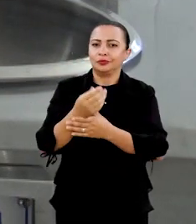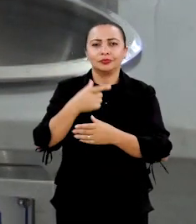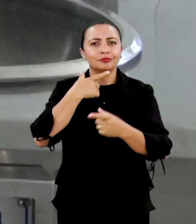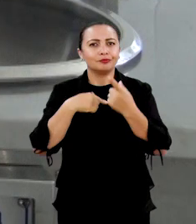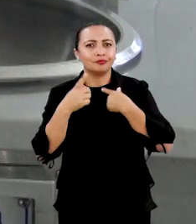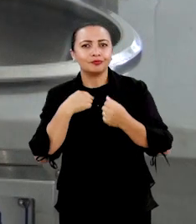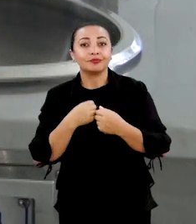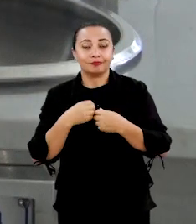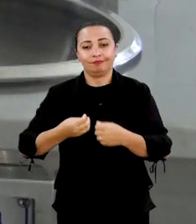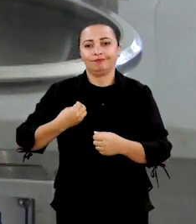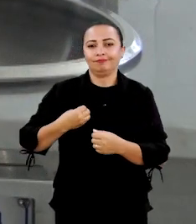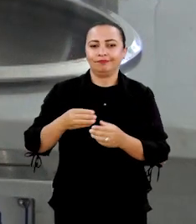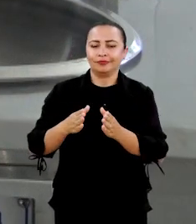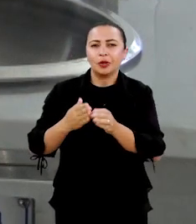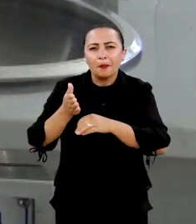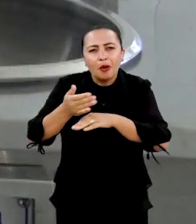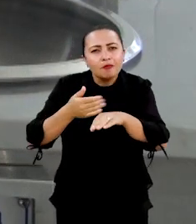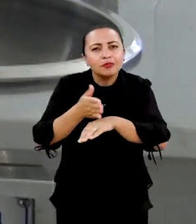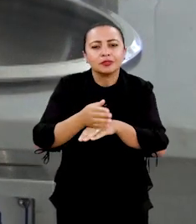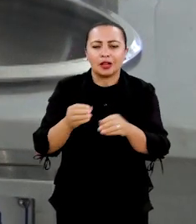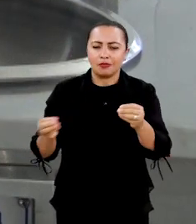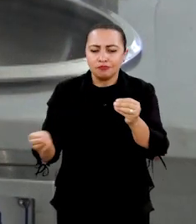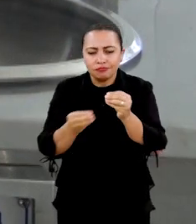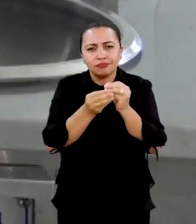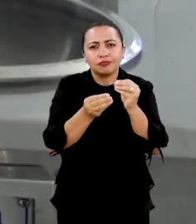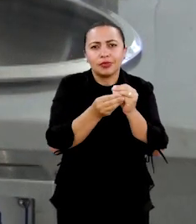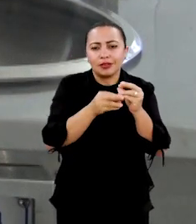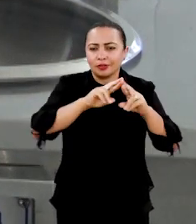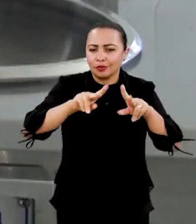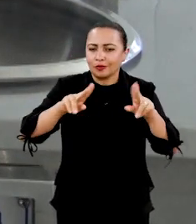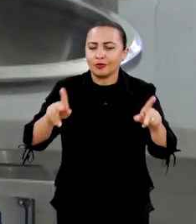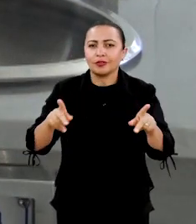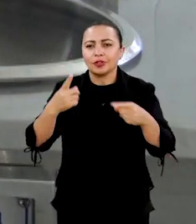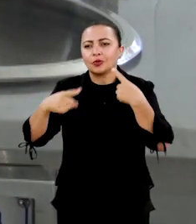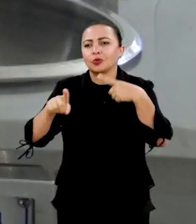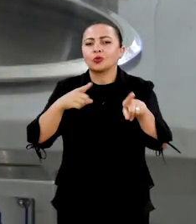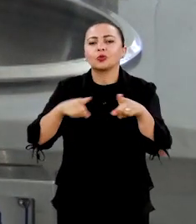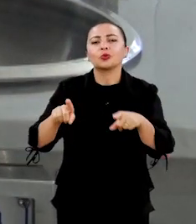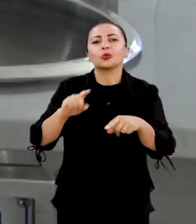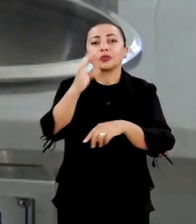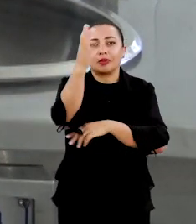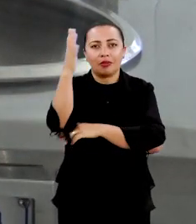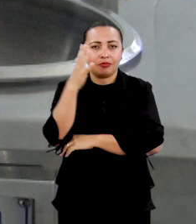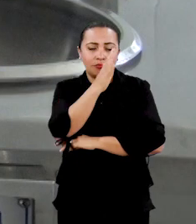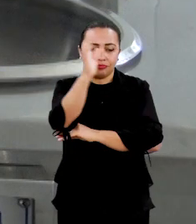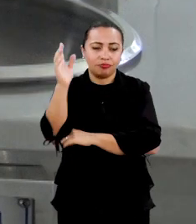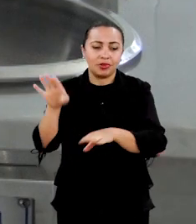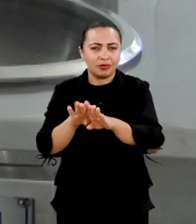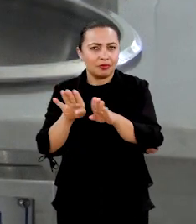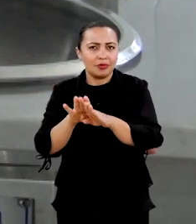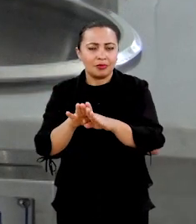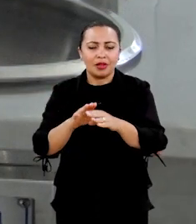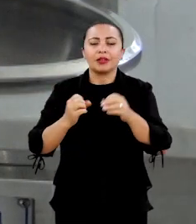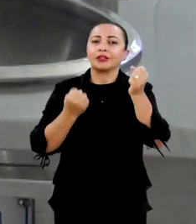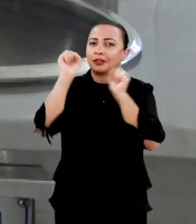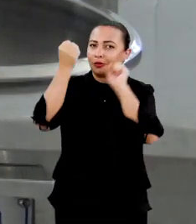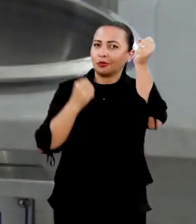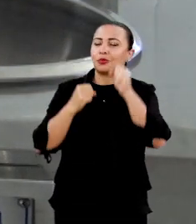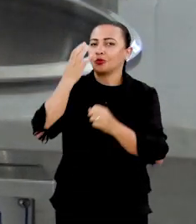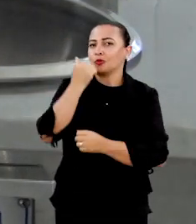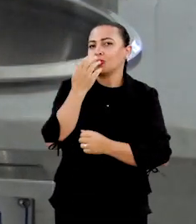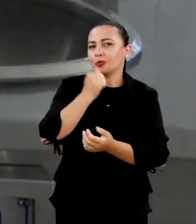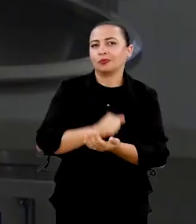isso surgiu essa necessidade de estar viabilizando e empregando diferentes outras espécies na